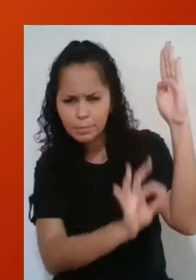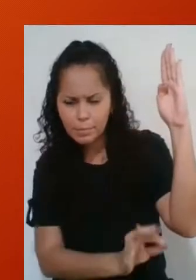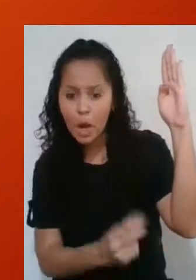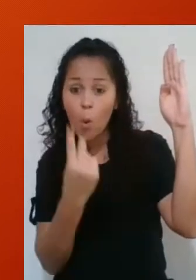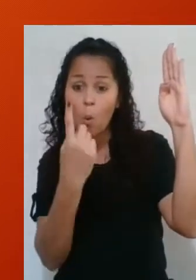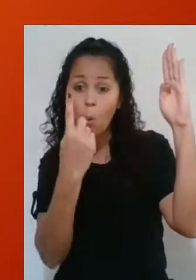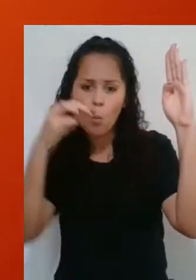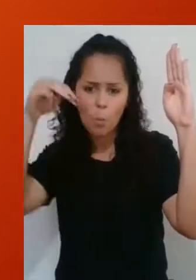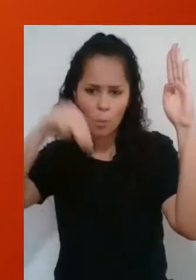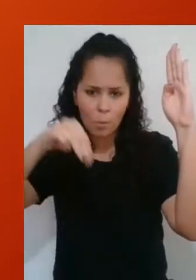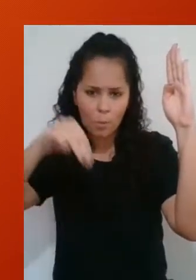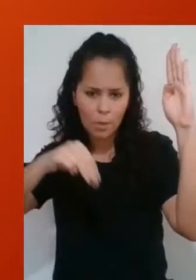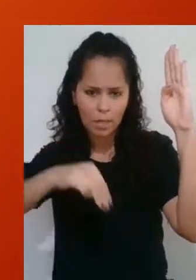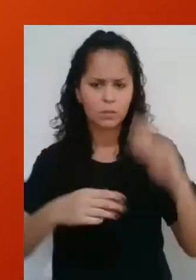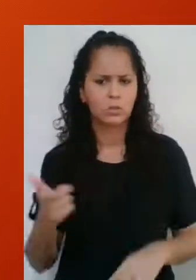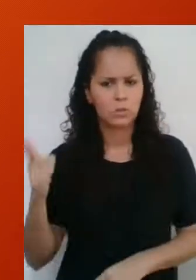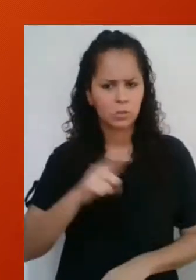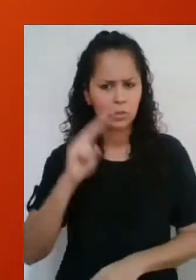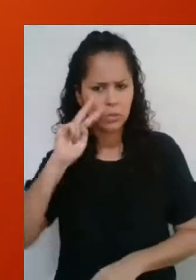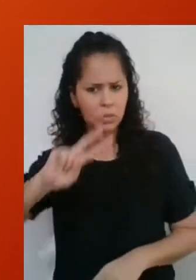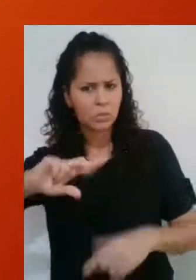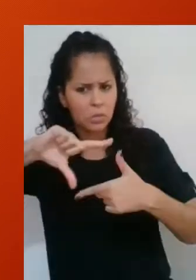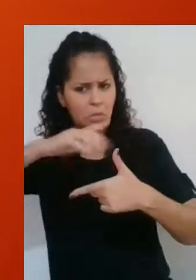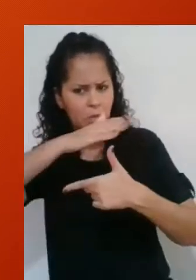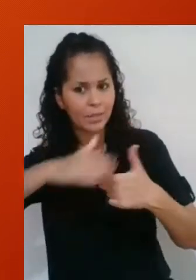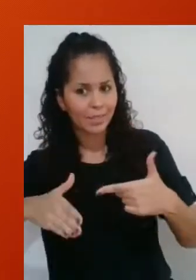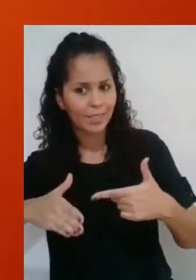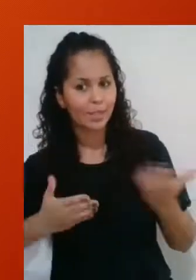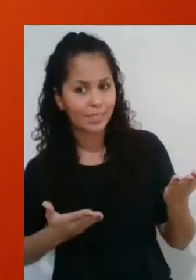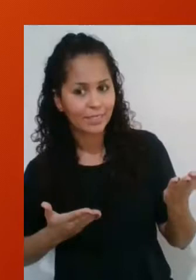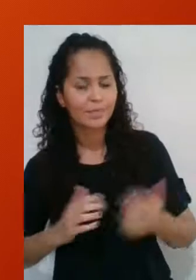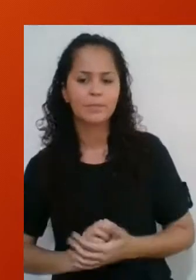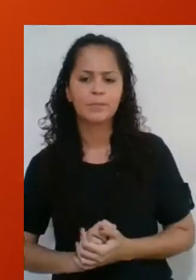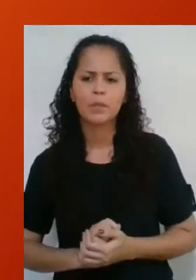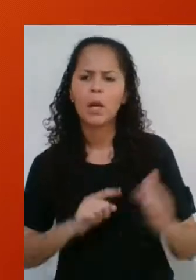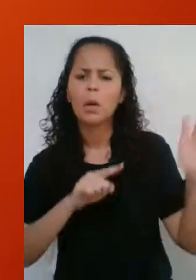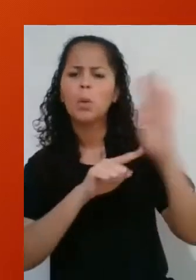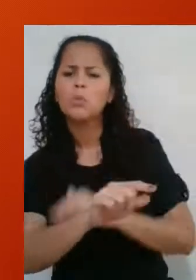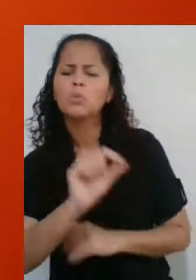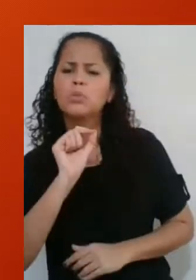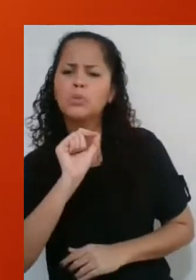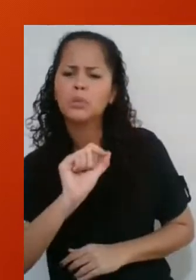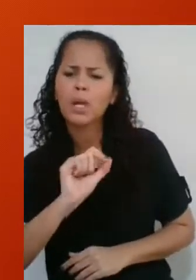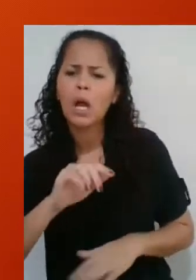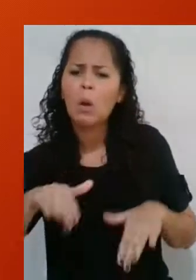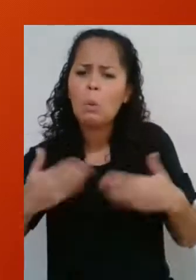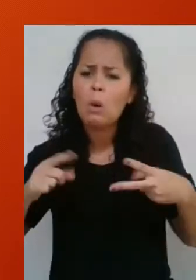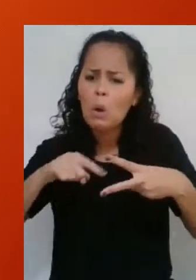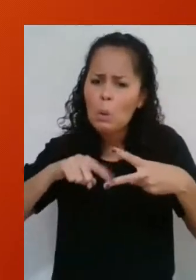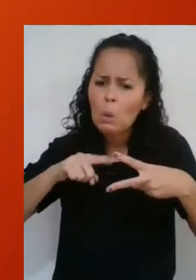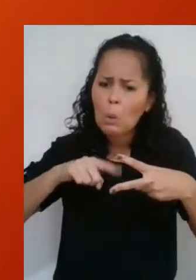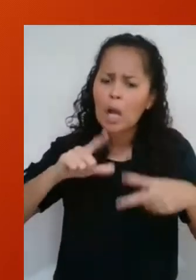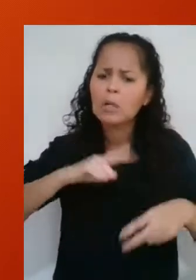horizontal seja de 1 metro. Mais uma vez, você vê um triângulo retângulo. A pergunta é qual o